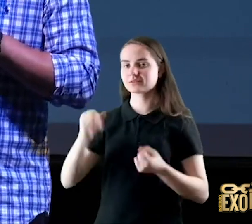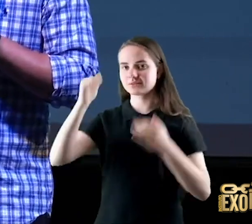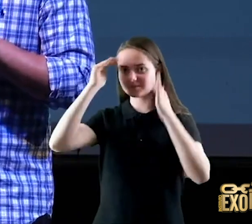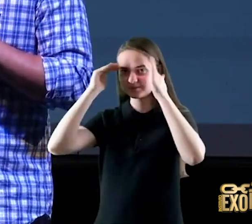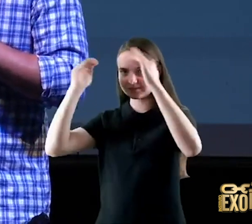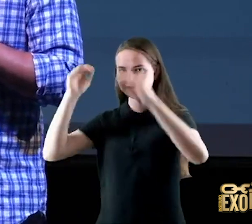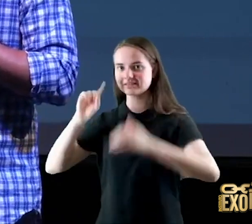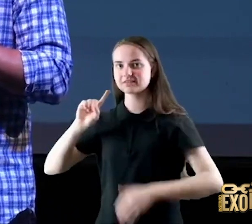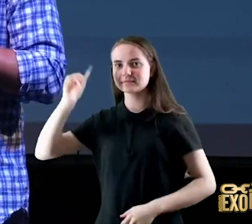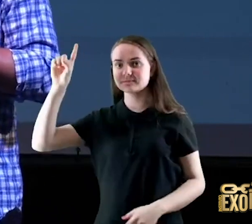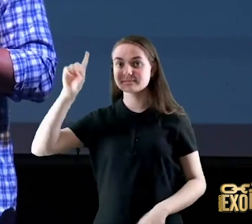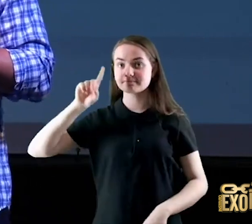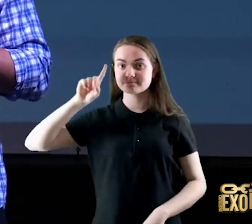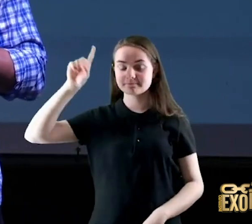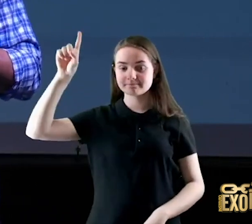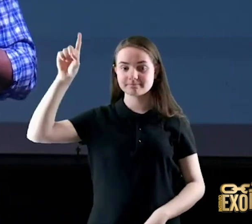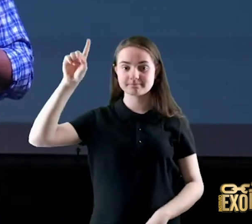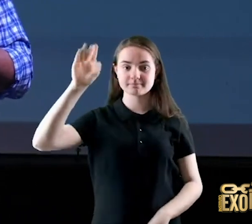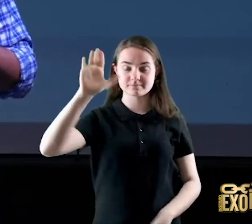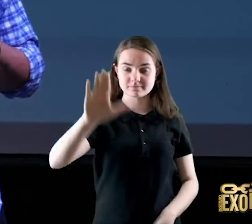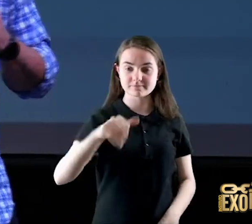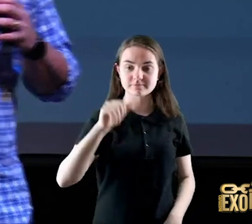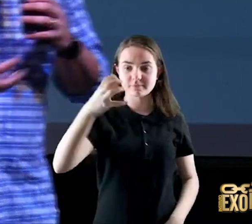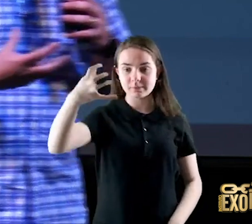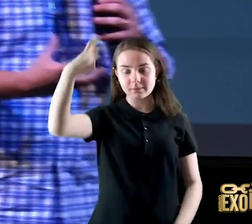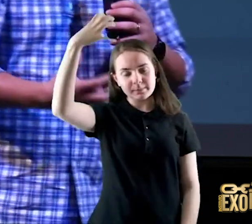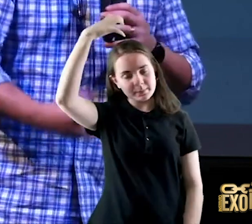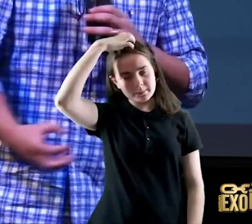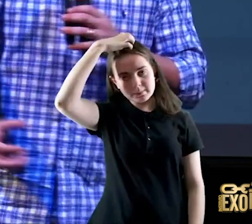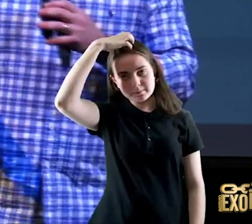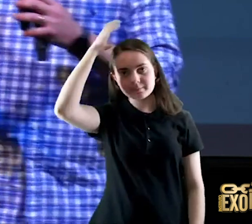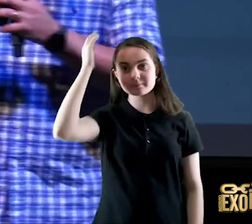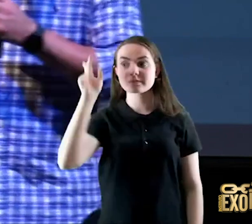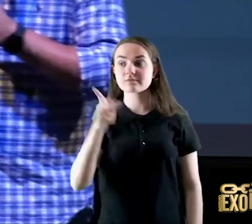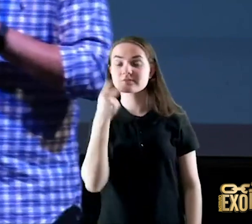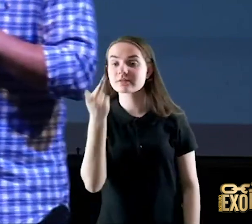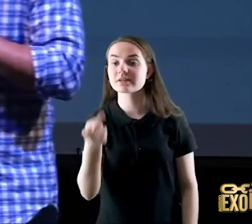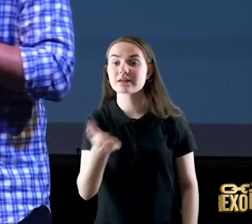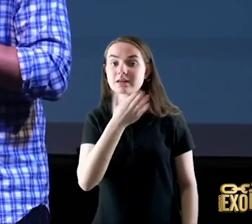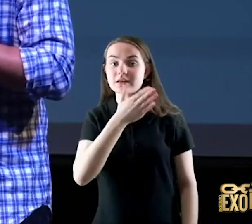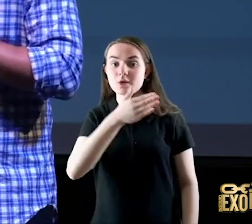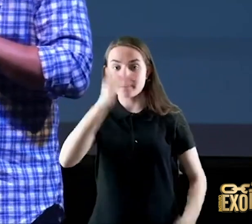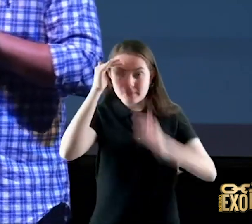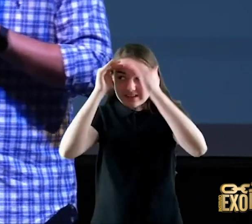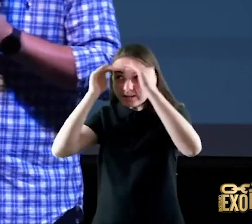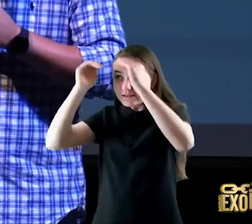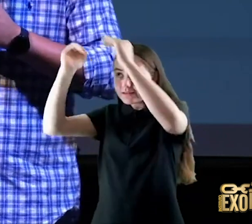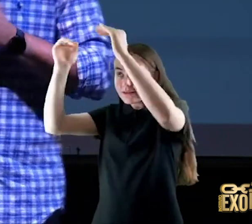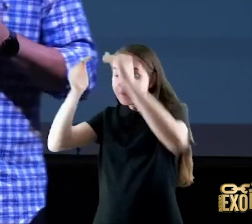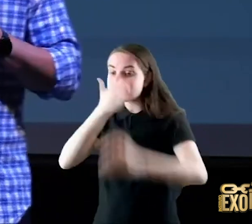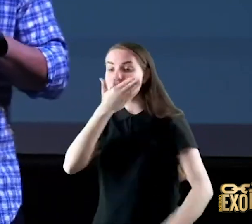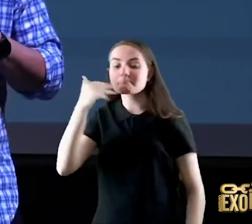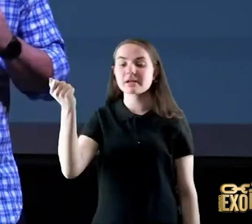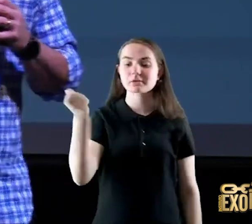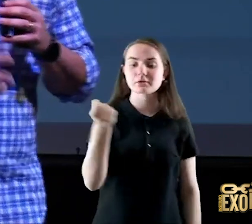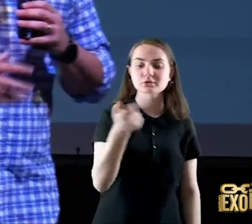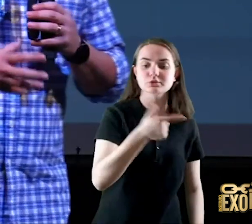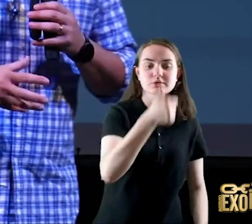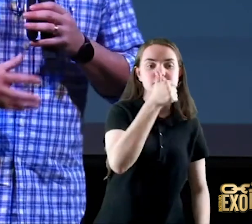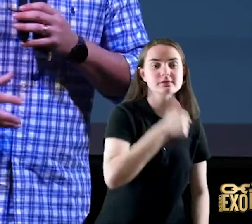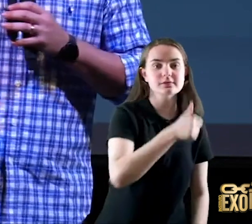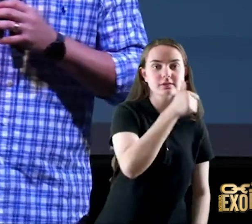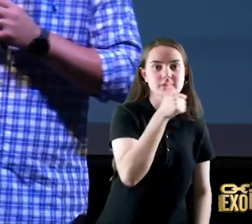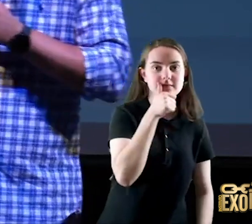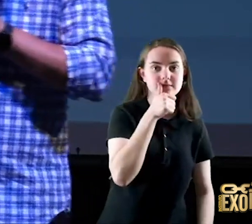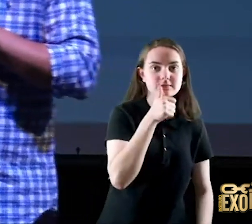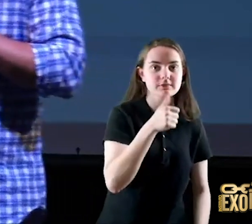quando Deus ele chama a atenção do rei ele fala obedecer é melhor do que sacrificar obedecer é melhor do que a gordura